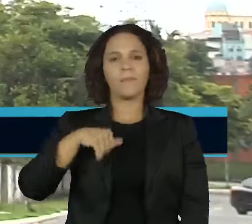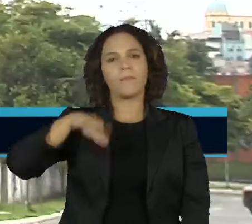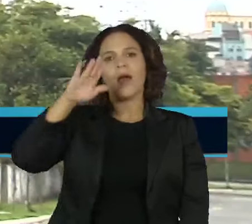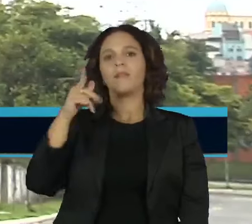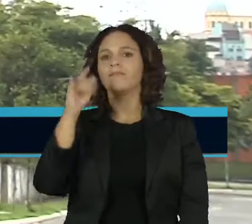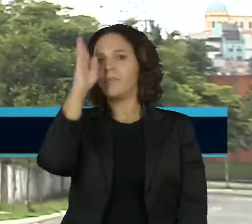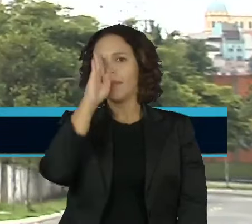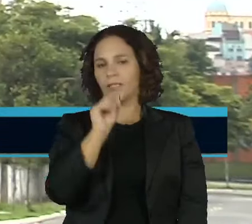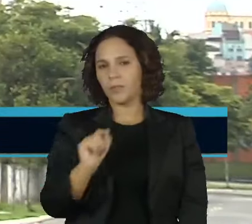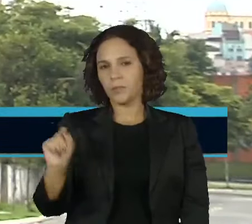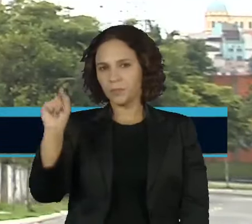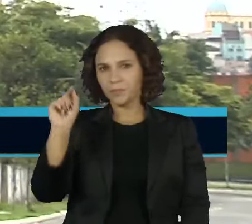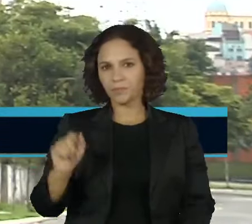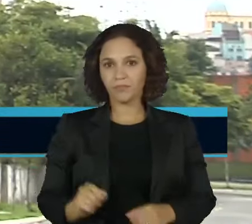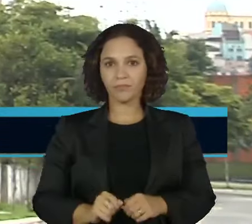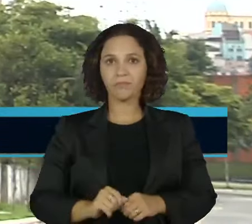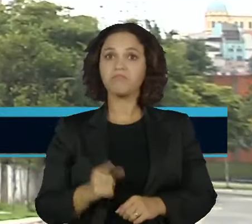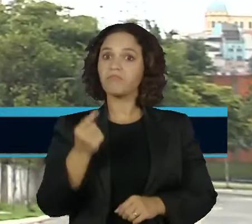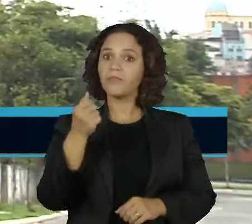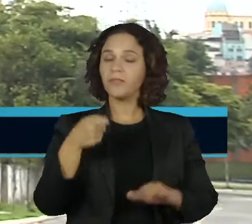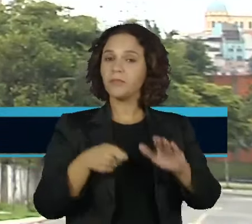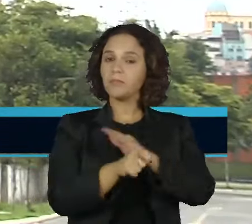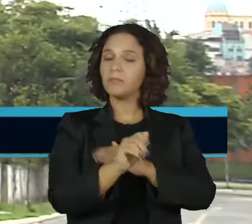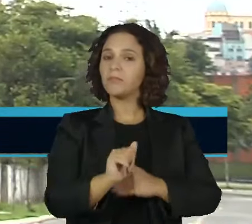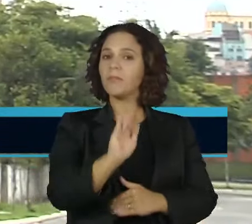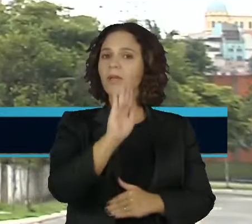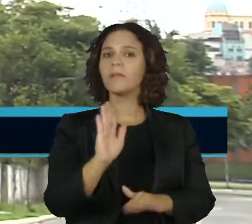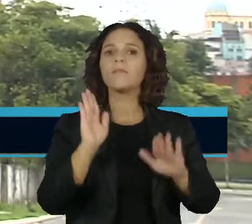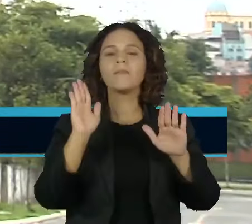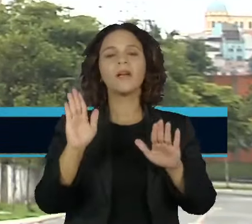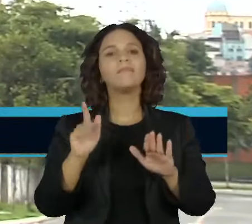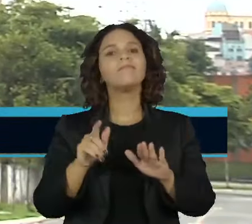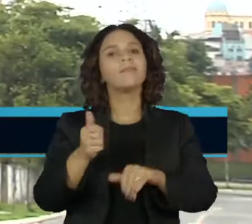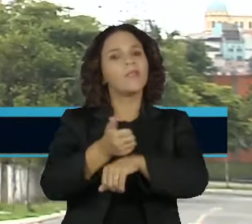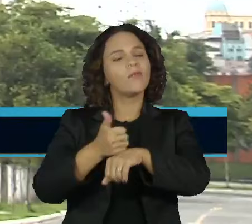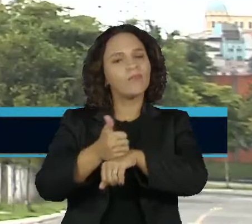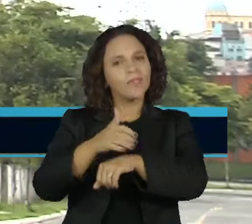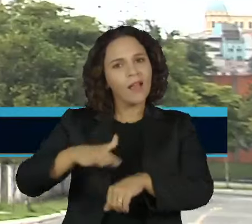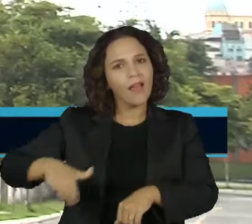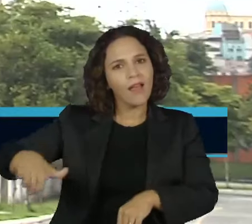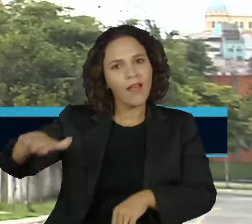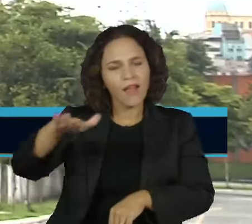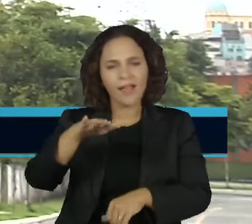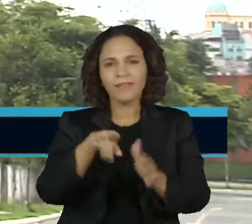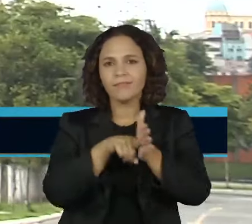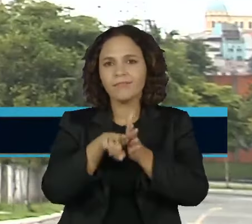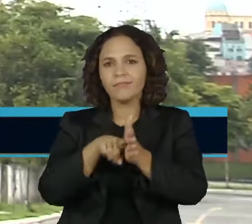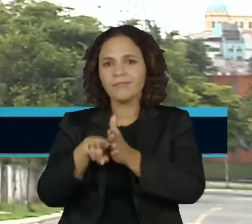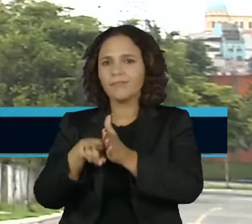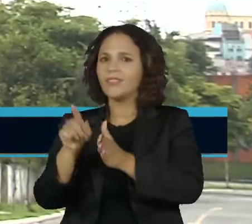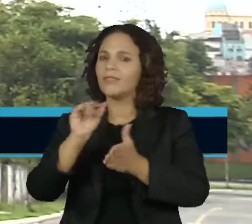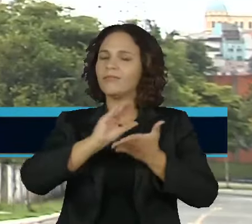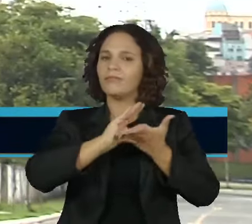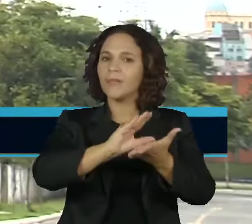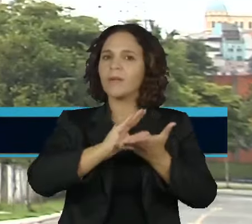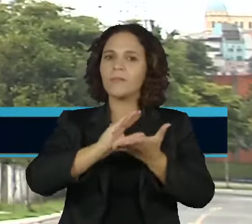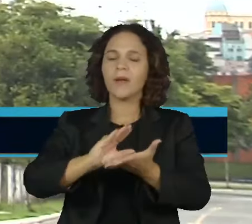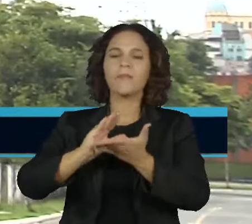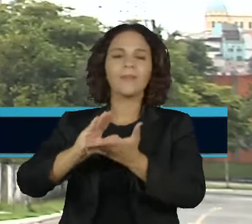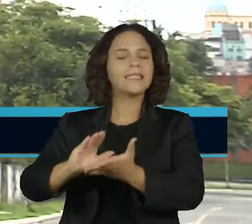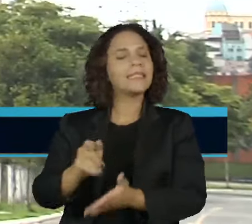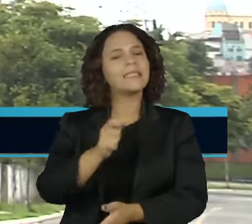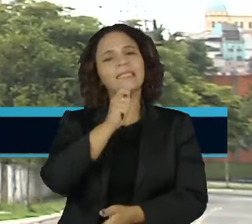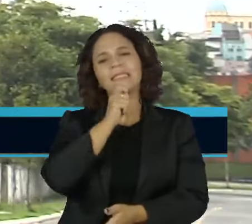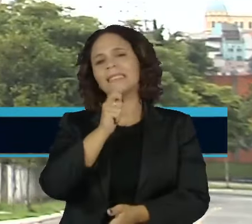Apesar da alta nos investimentos, especialistas dos setores de saneamento e energia avaliam que os repasses destas áreas ainda